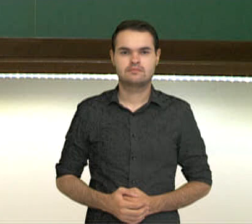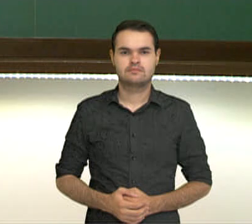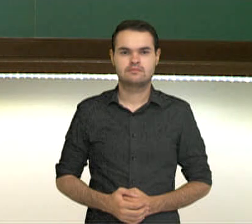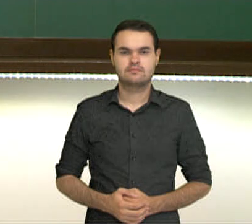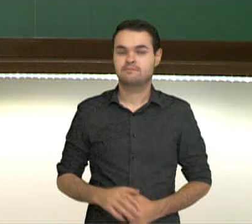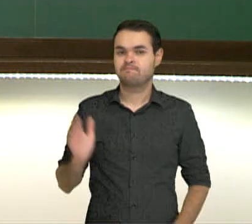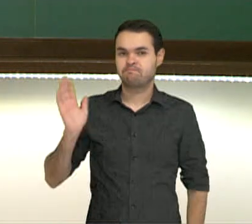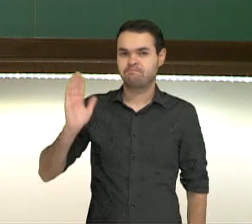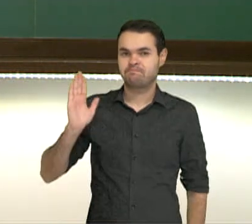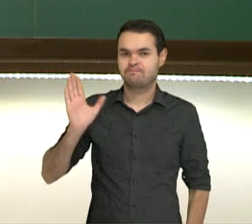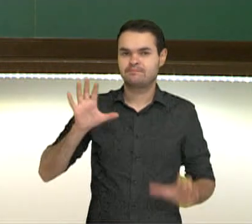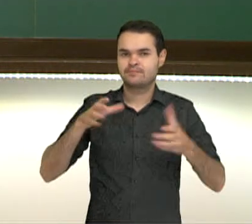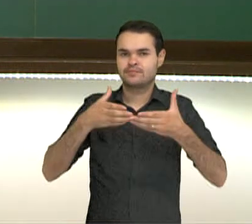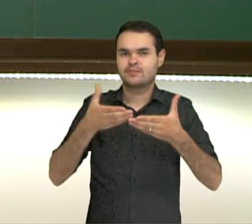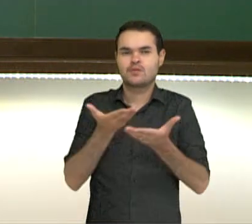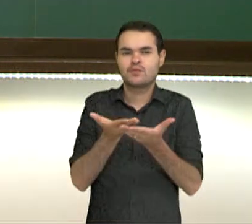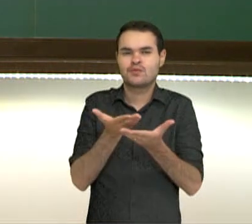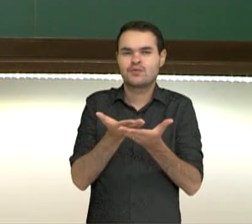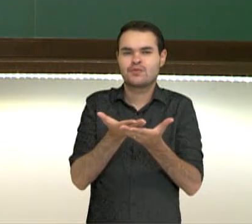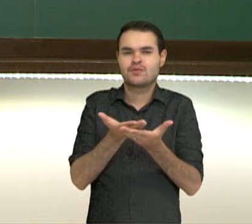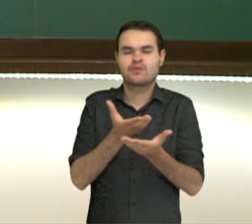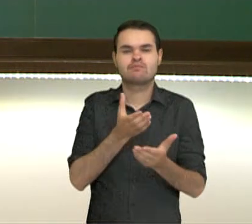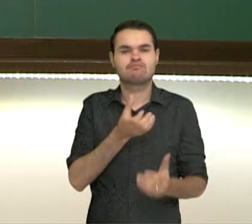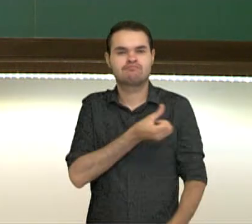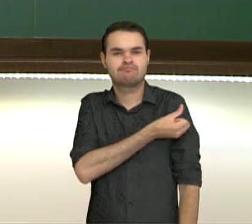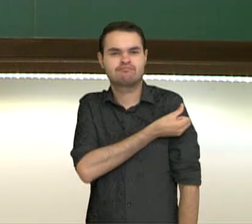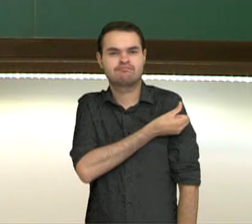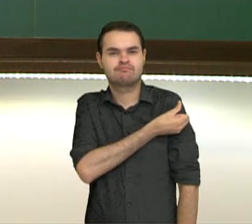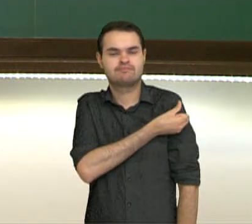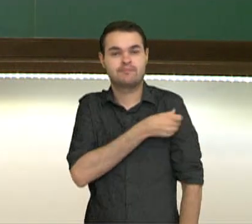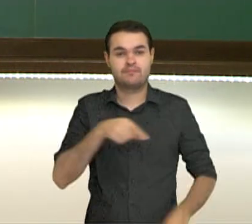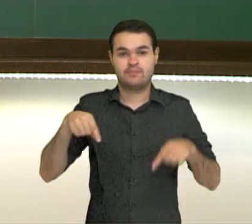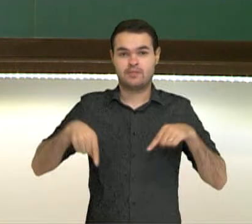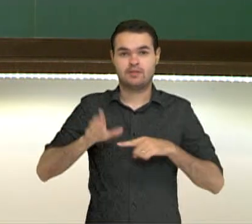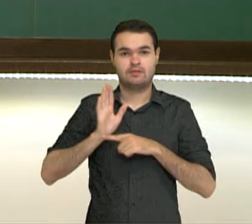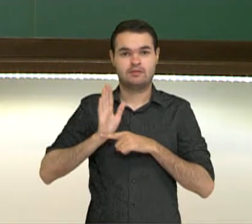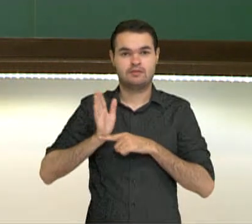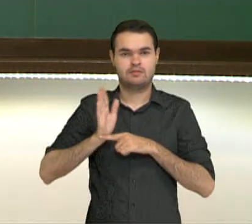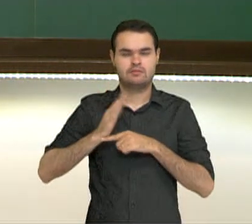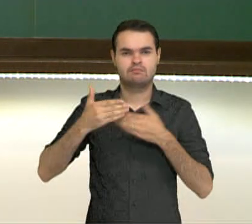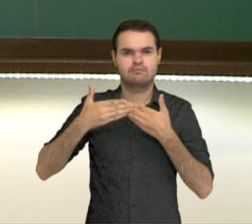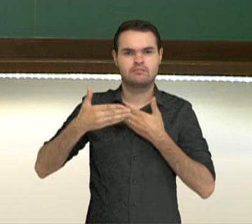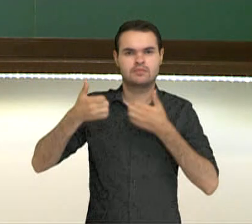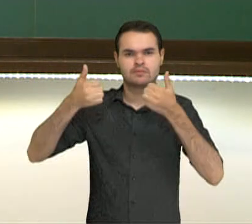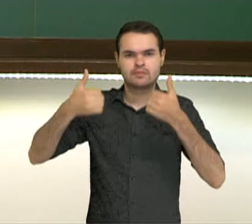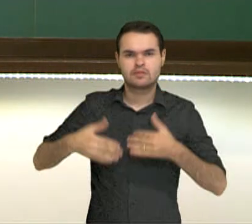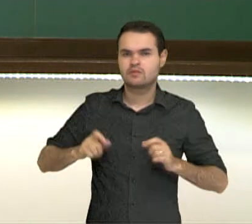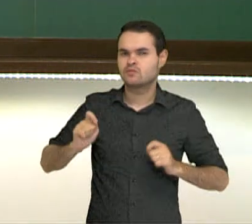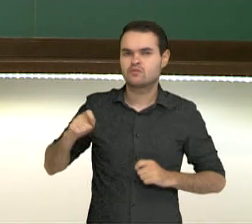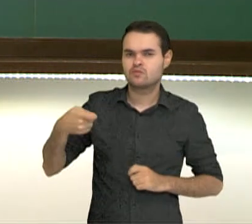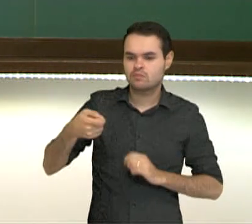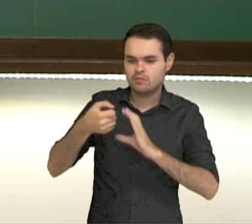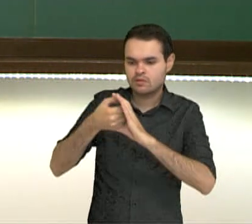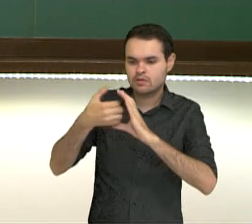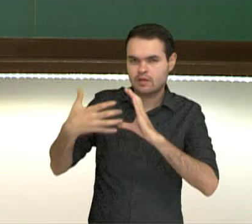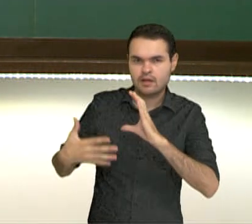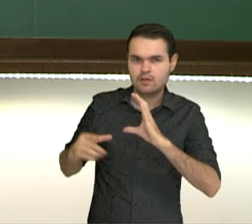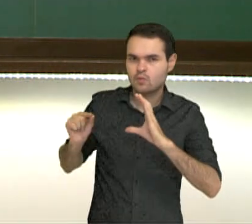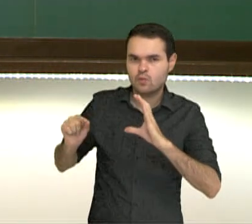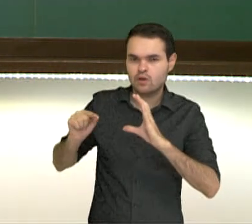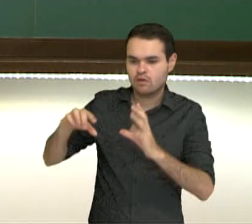Olá estudantes do sexto ano, neste vídeo vamos falar sobre características do planeta Terra,